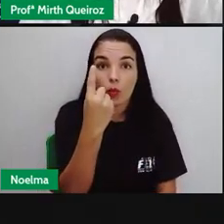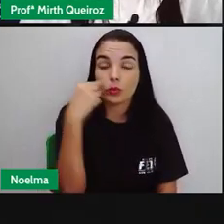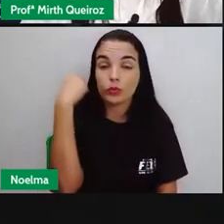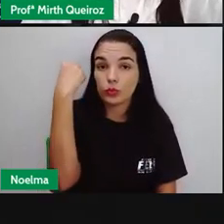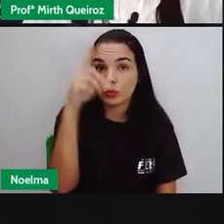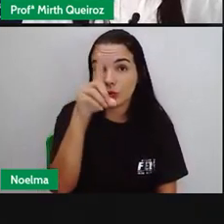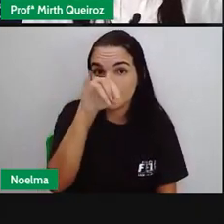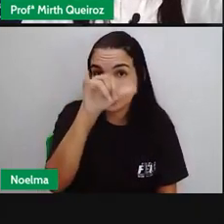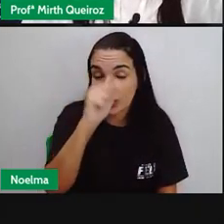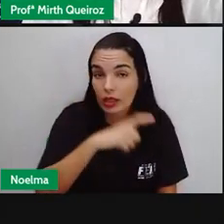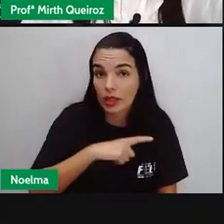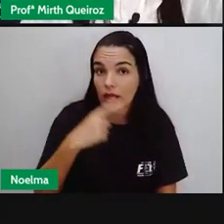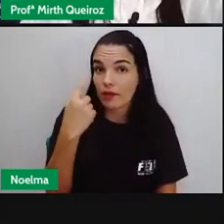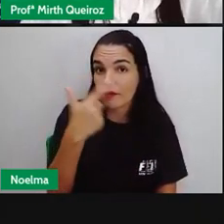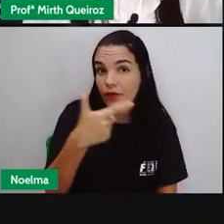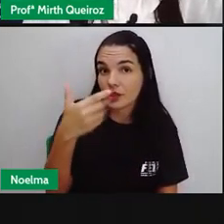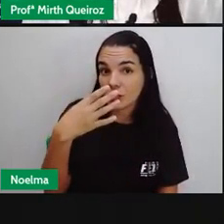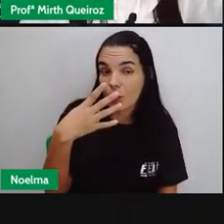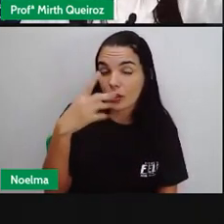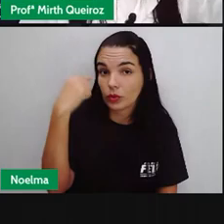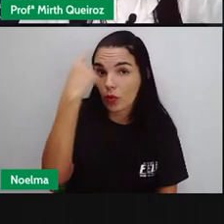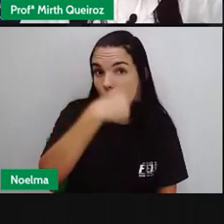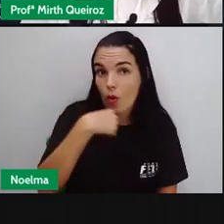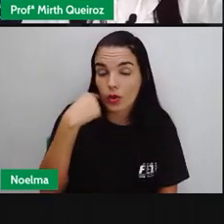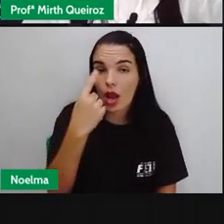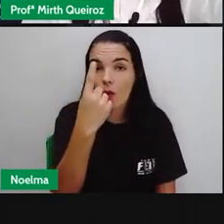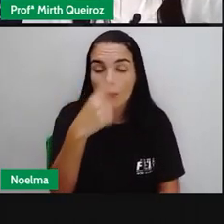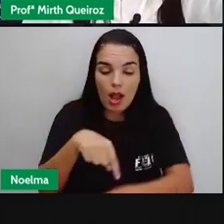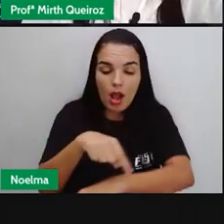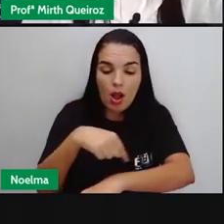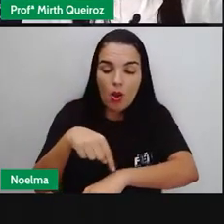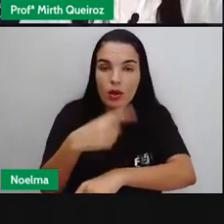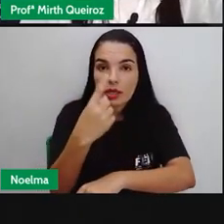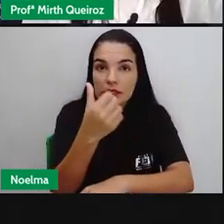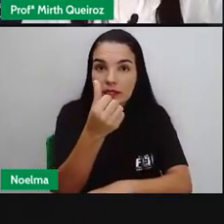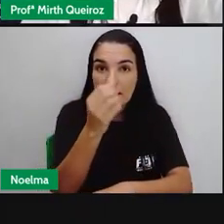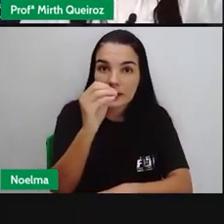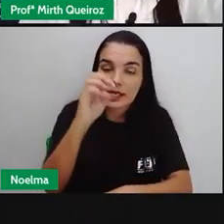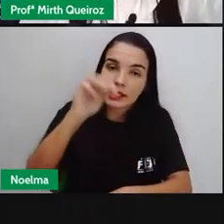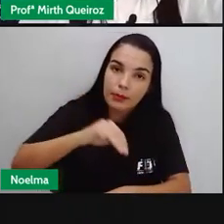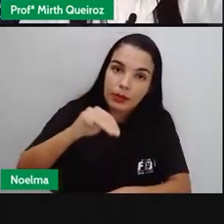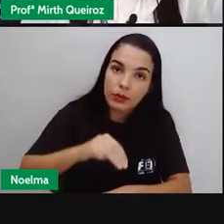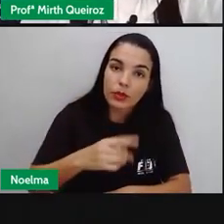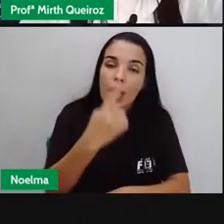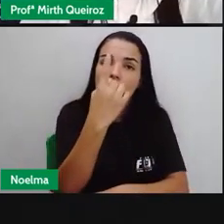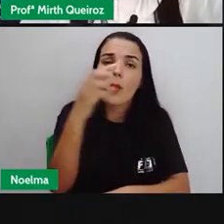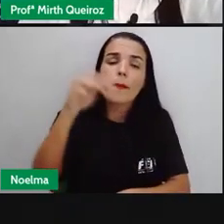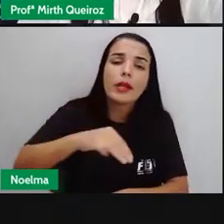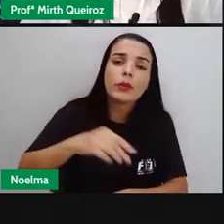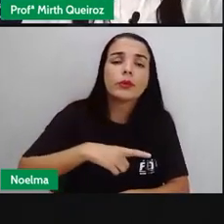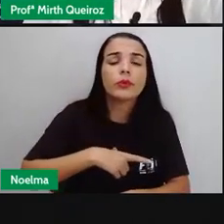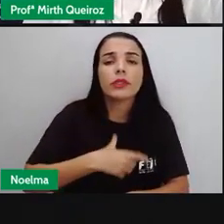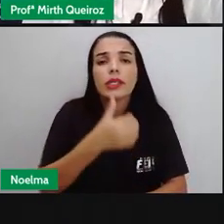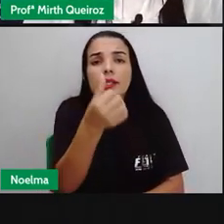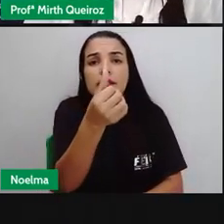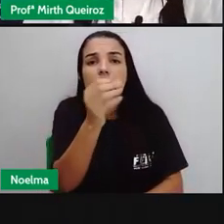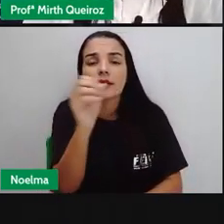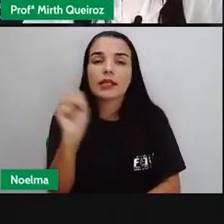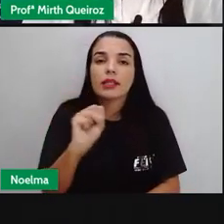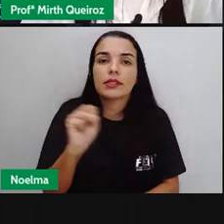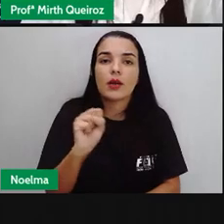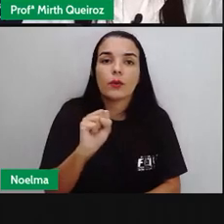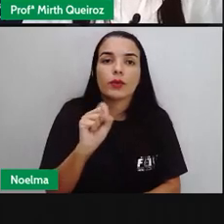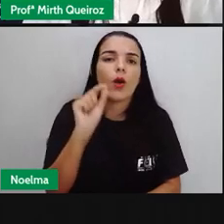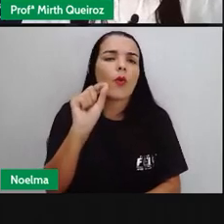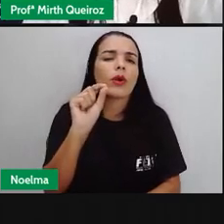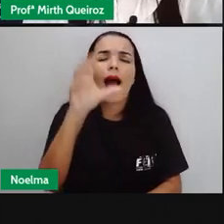24 horas Uma hora Possui 60 minutos E um minuto Possui 60 segundos O que